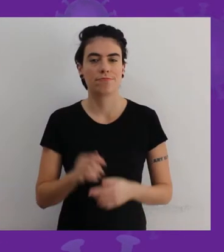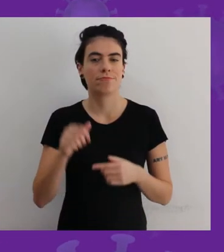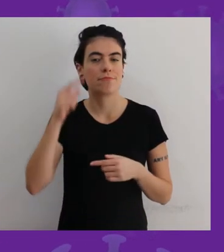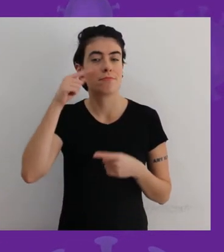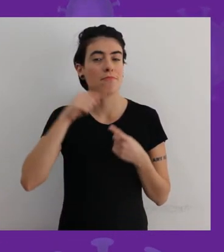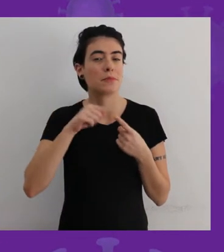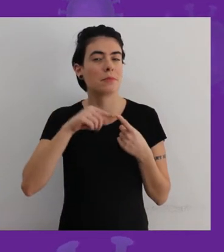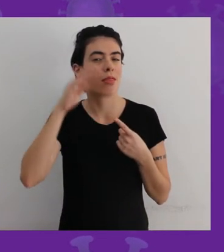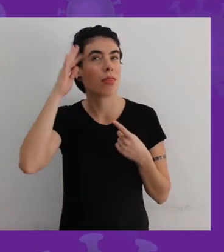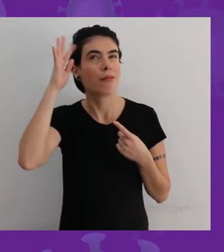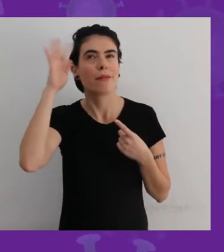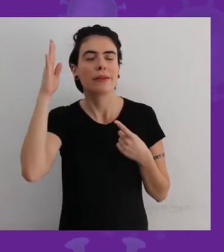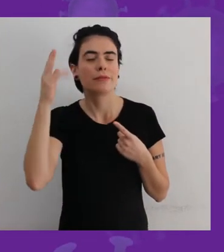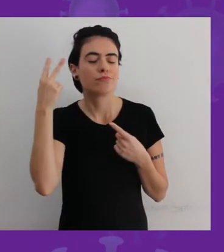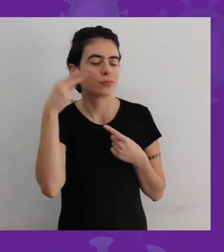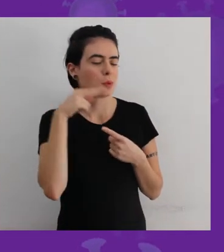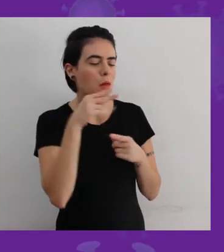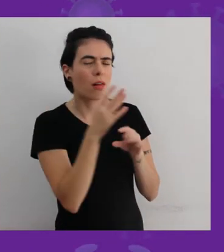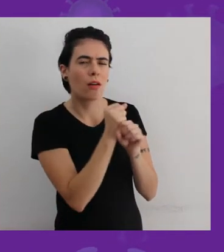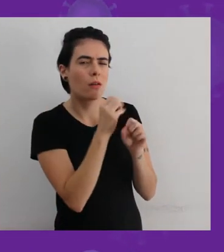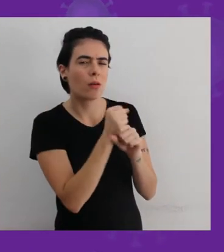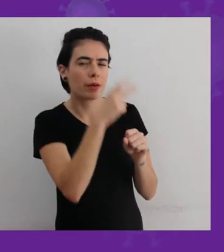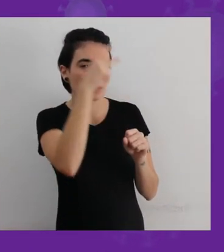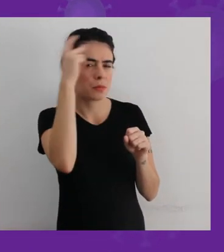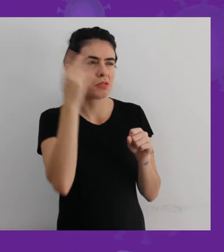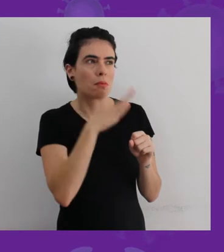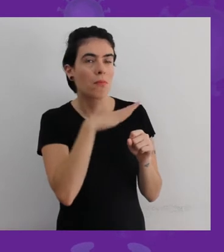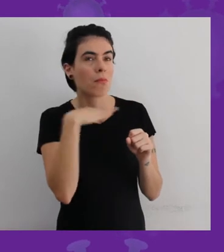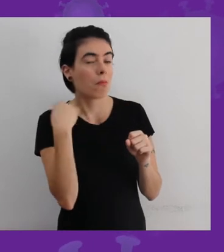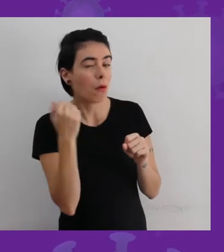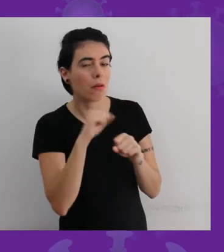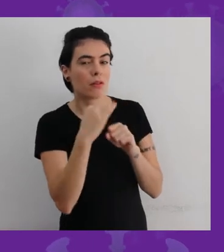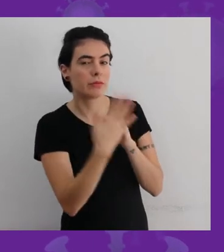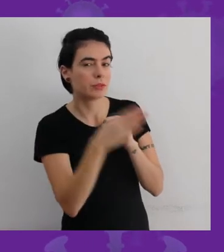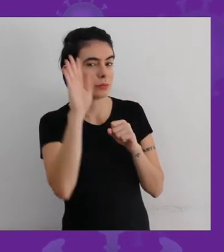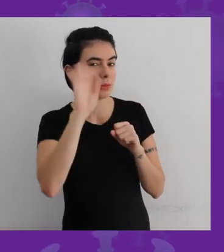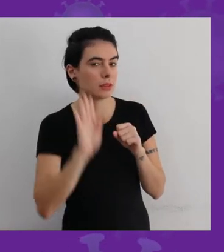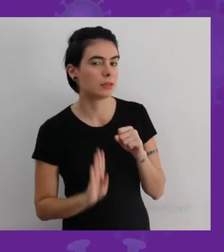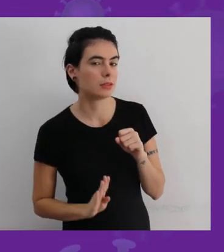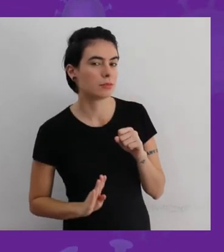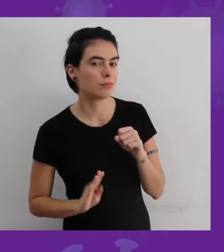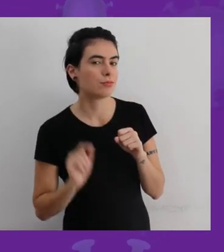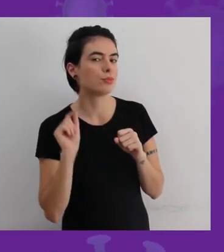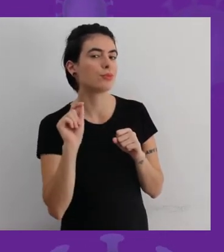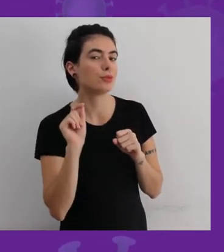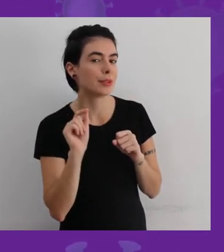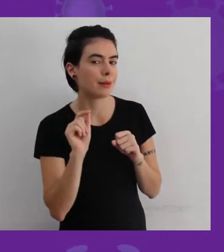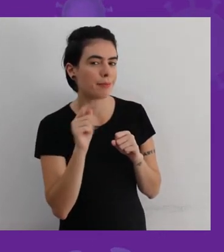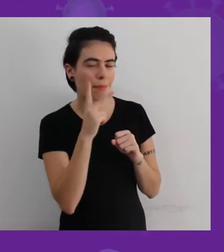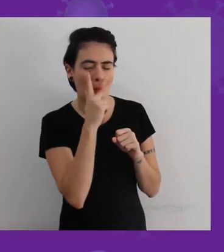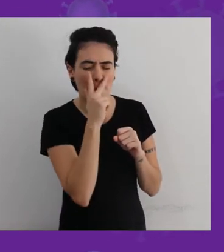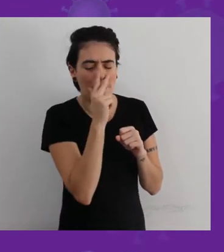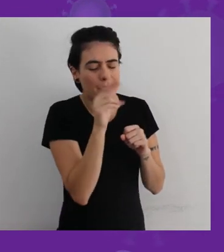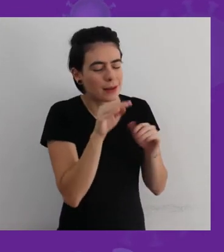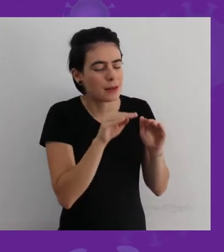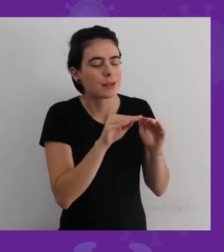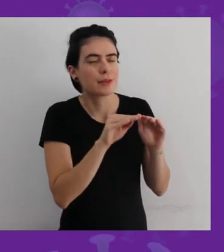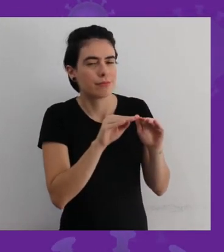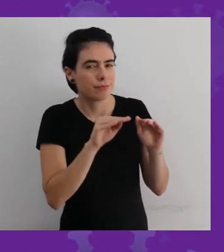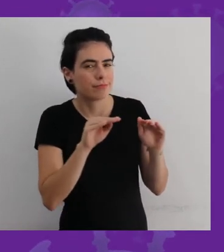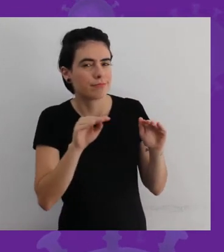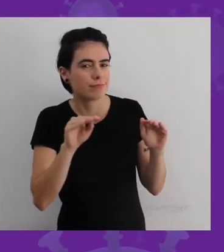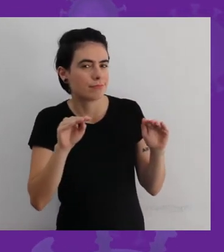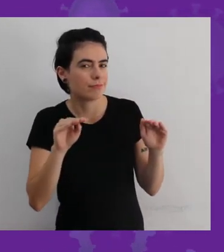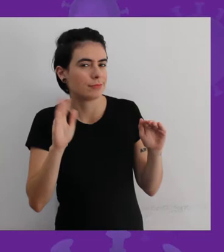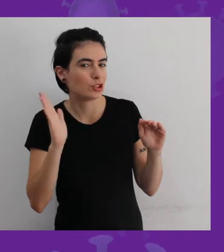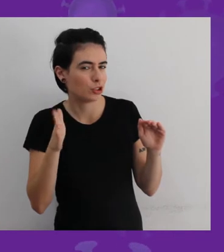A primeira hipótese diante desse número que aparentemente mostra uma estabilização do número